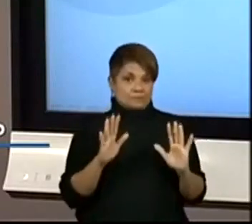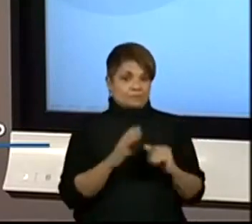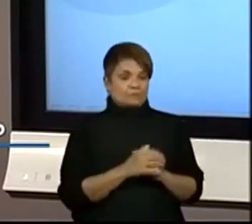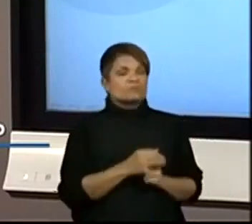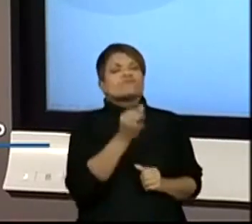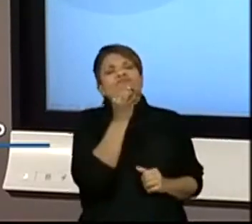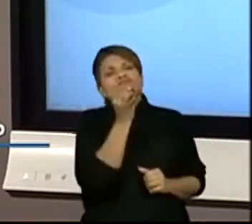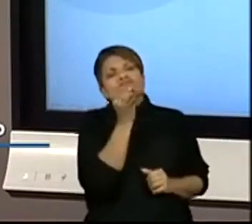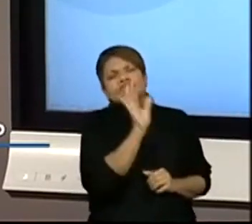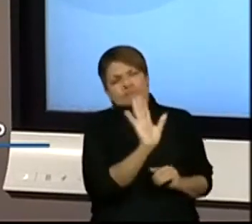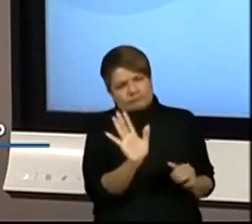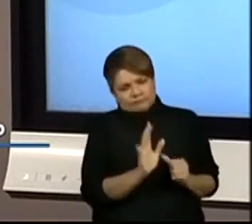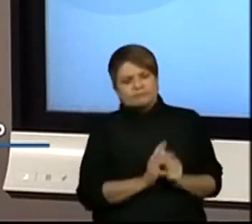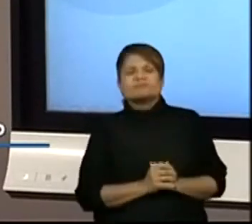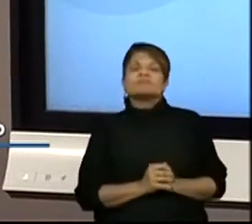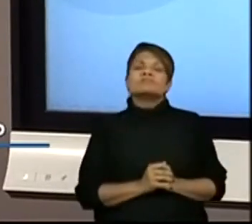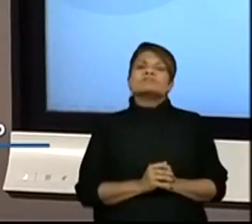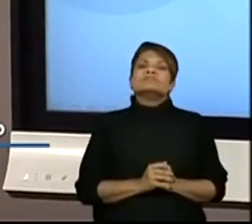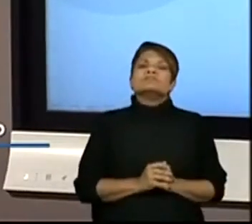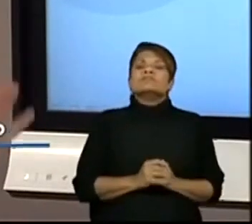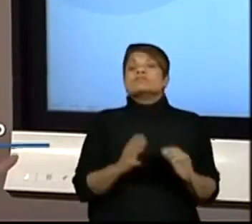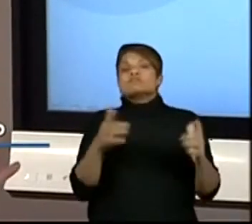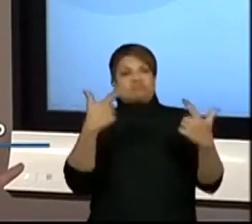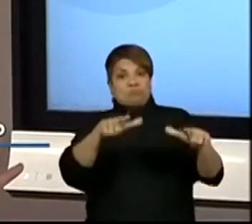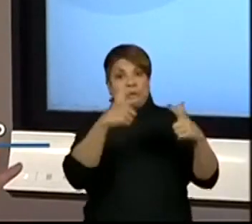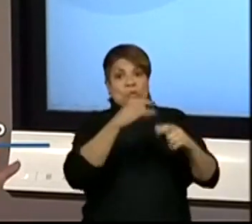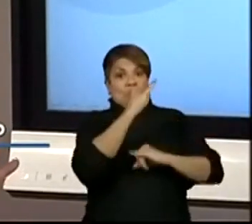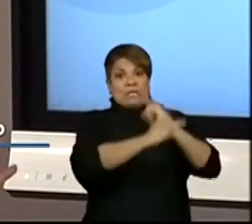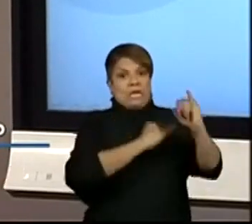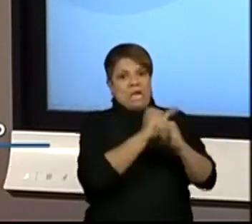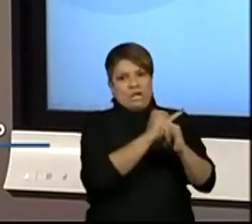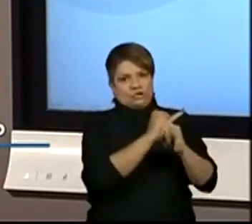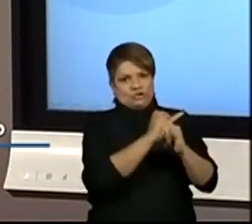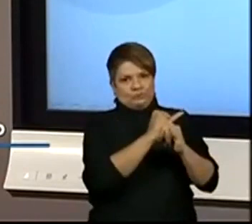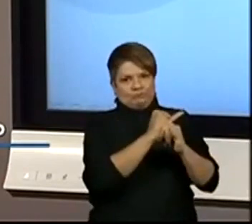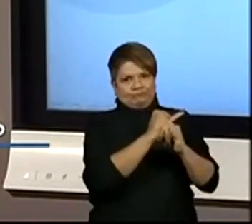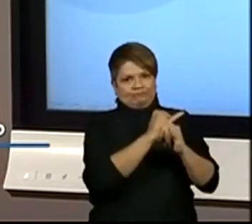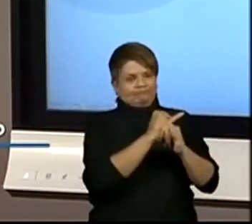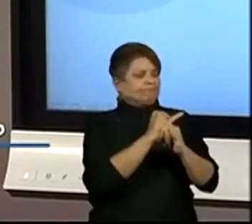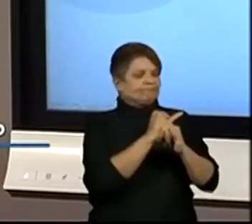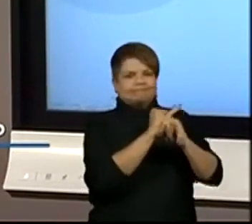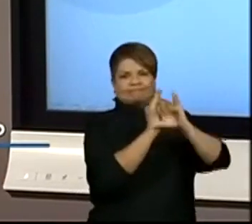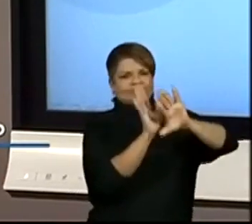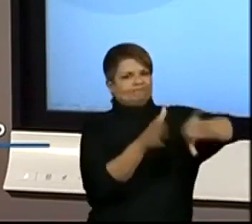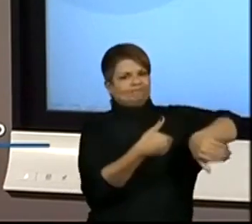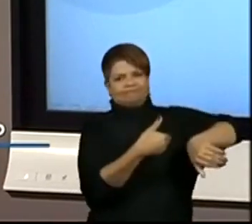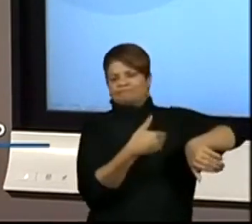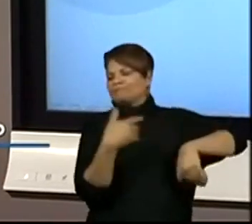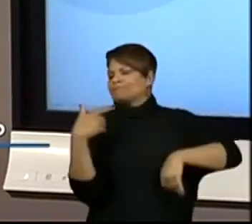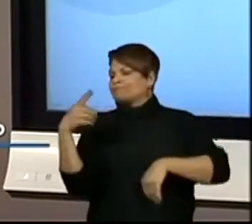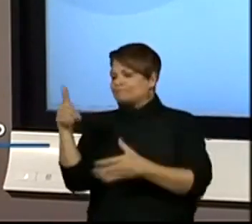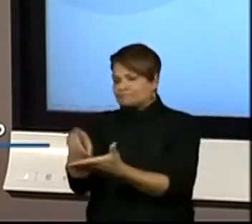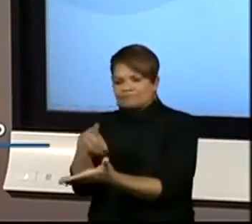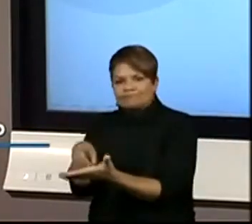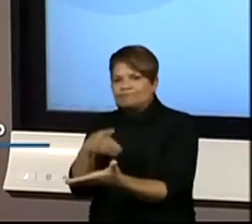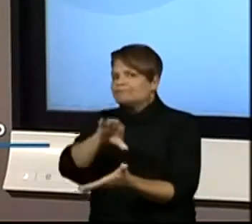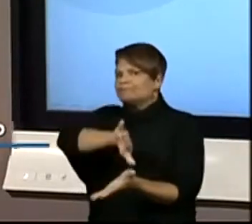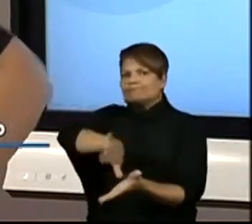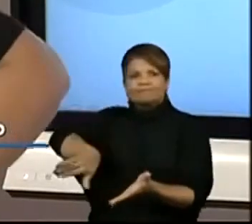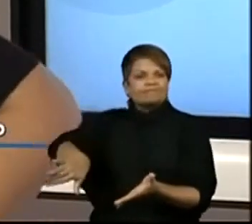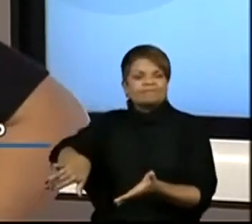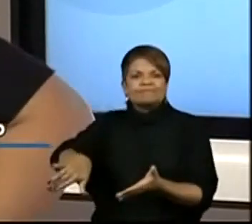Supondo que estamos sem internet, não temos dicionário em mãos,